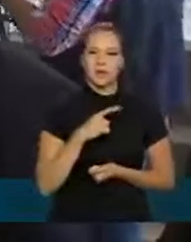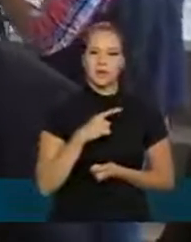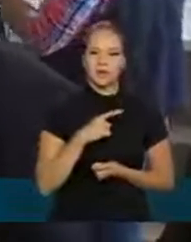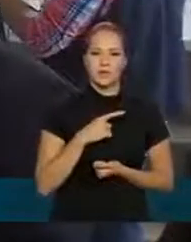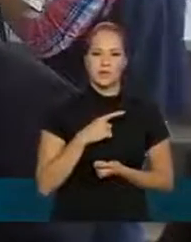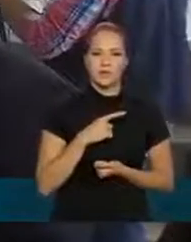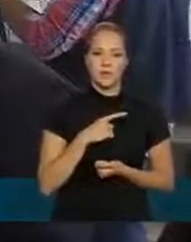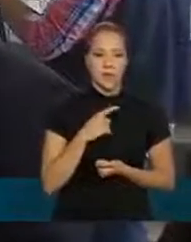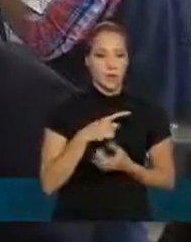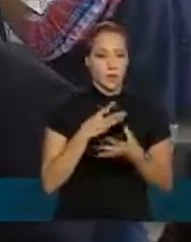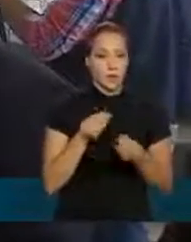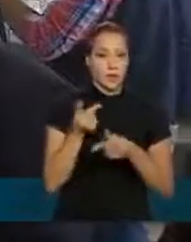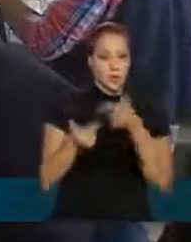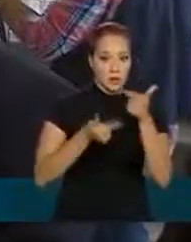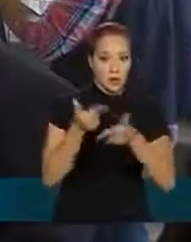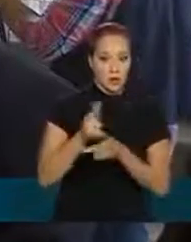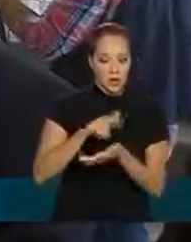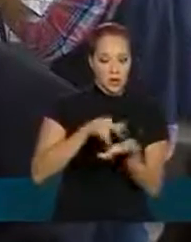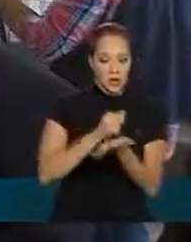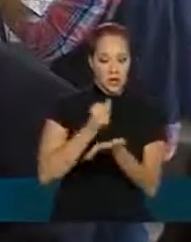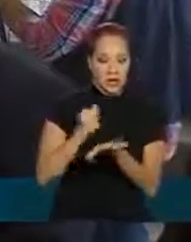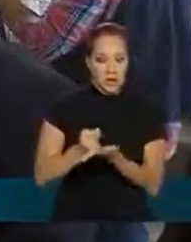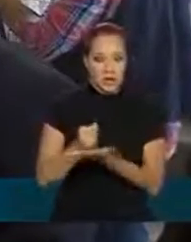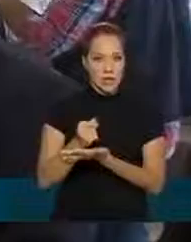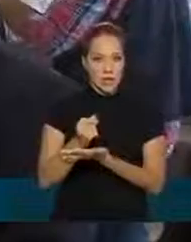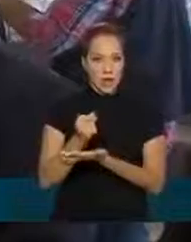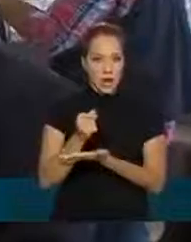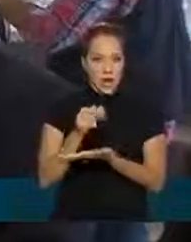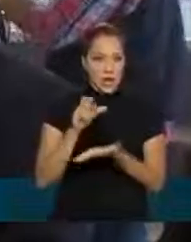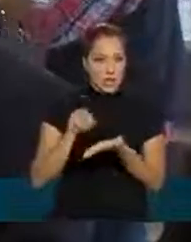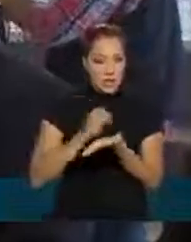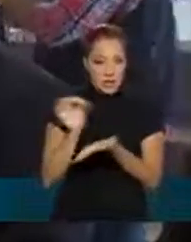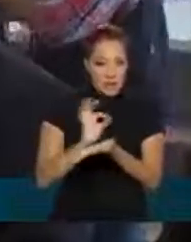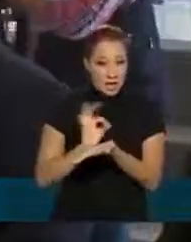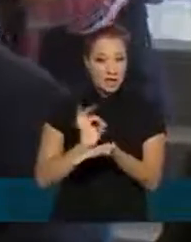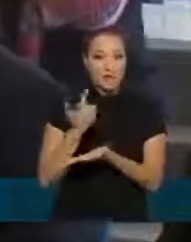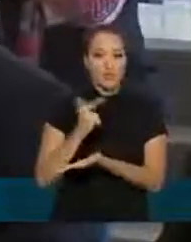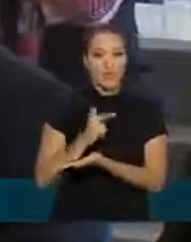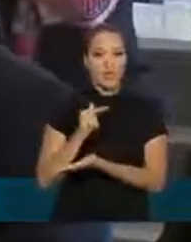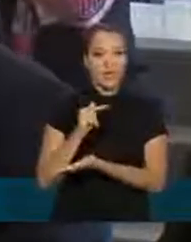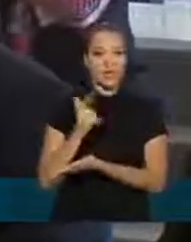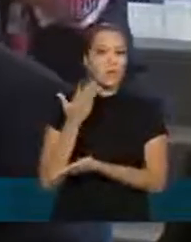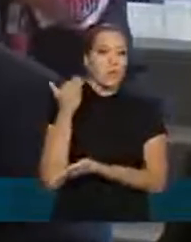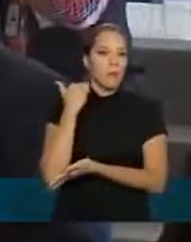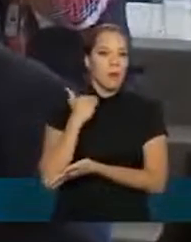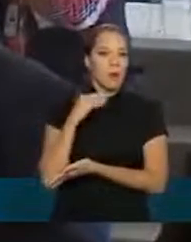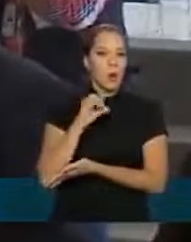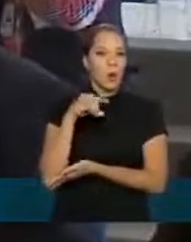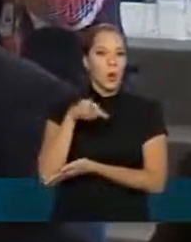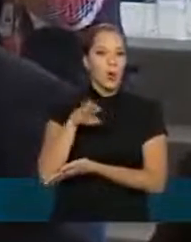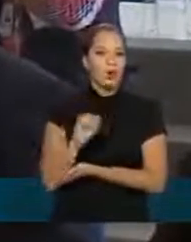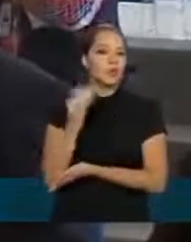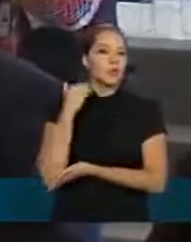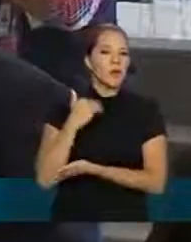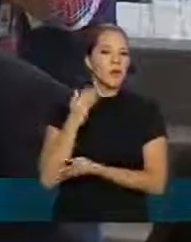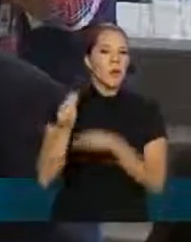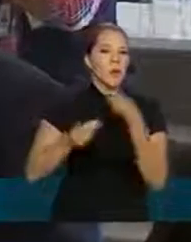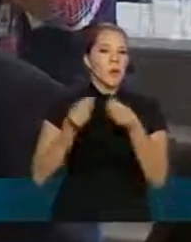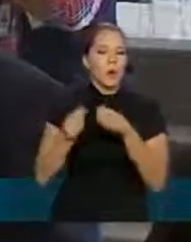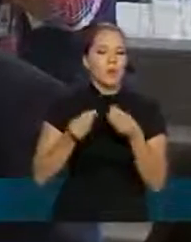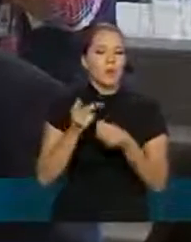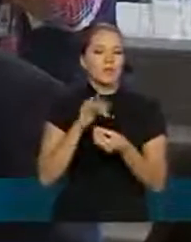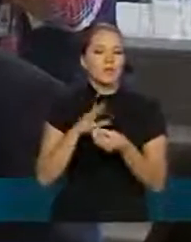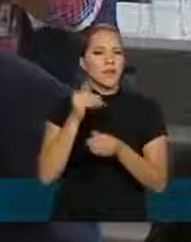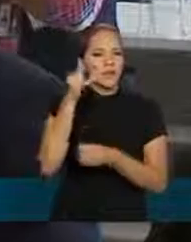dos trabalhadores informais não tem conta em banco eu queria saber se vocês estão pensando em algum tipo de chamamento escalonado para